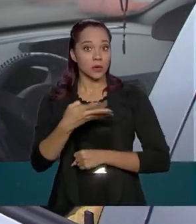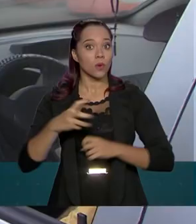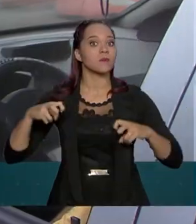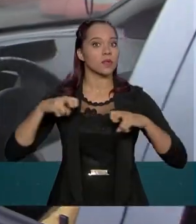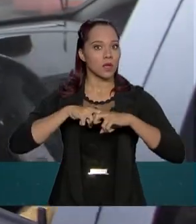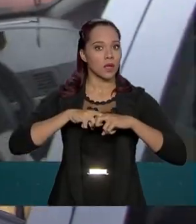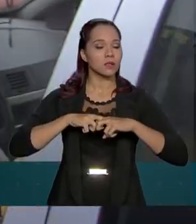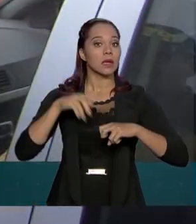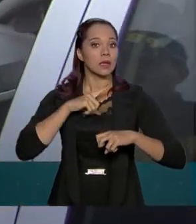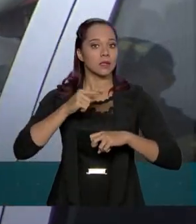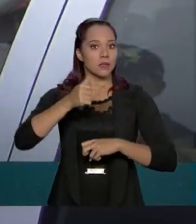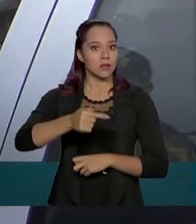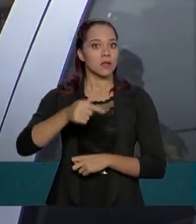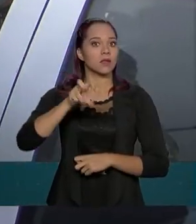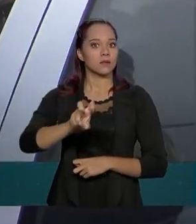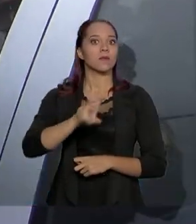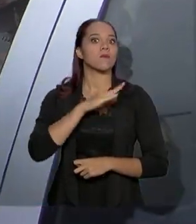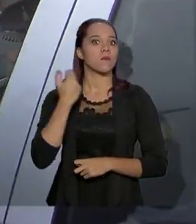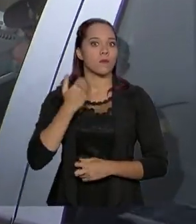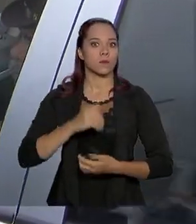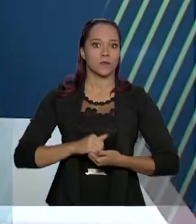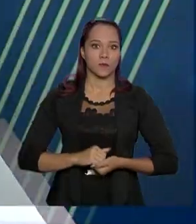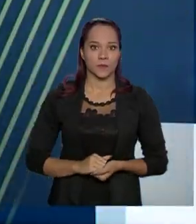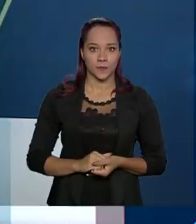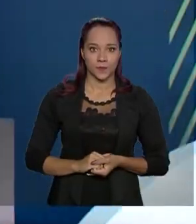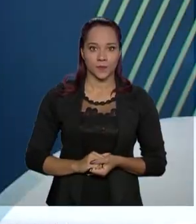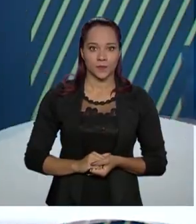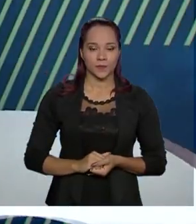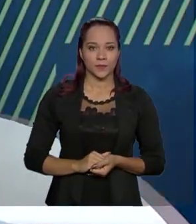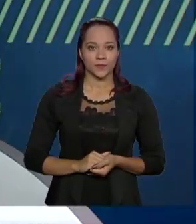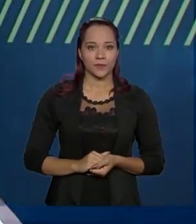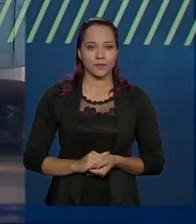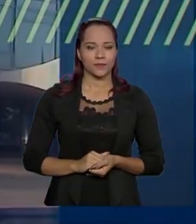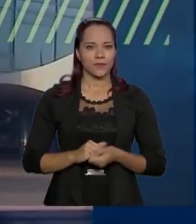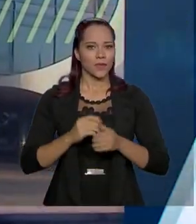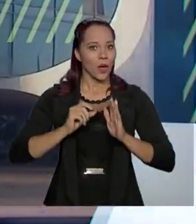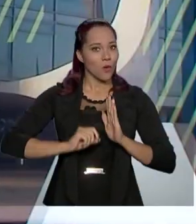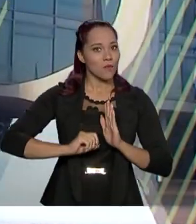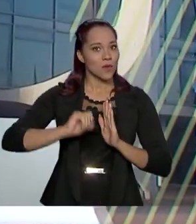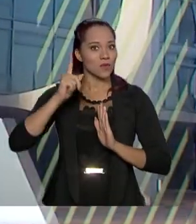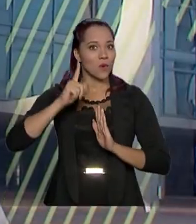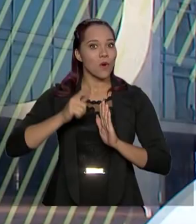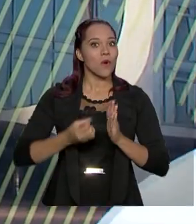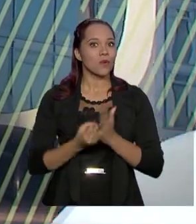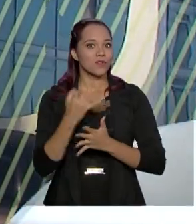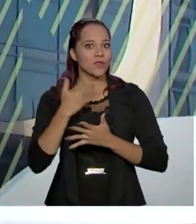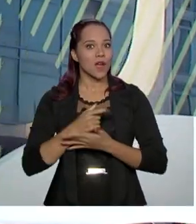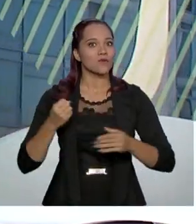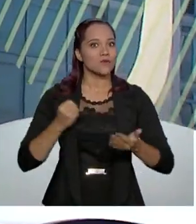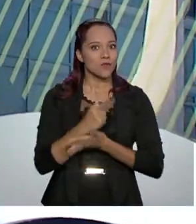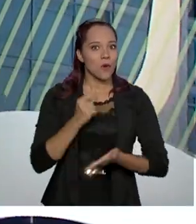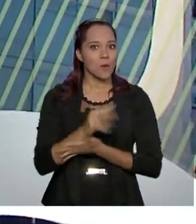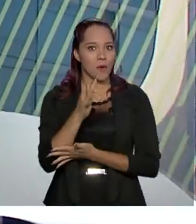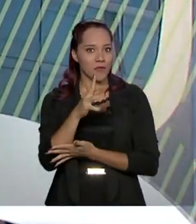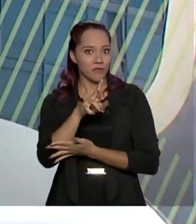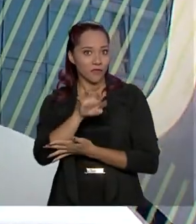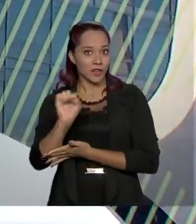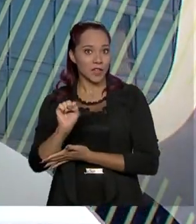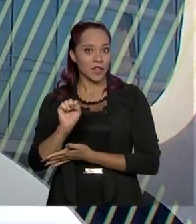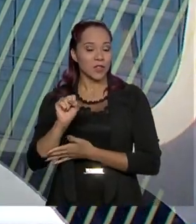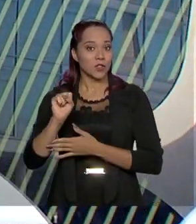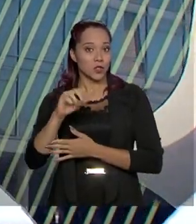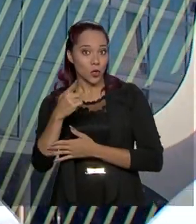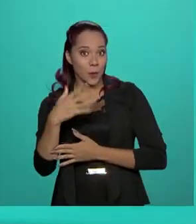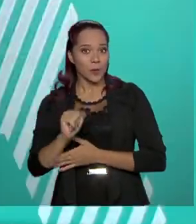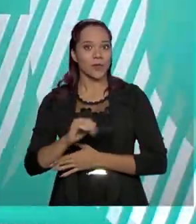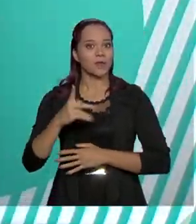acidentes e 75 óbitos. Aumentou o limite de compras nos free shops. Quem desembarcou